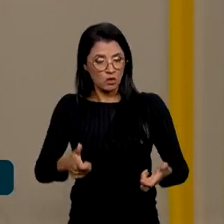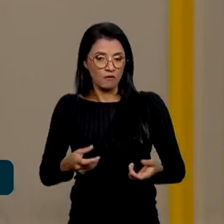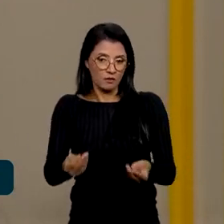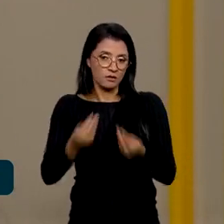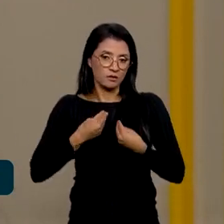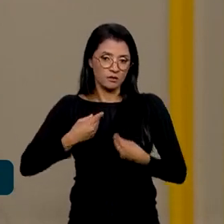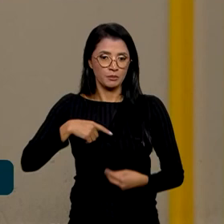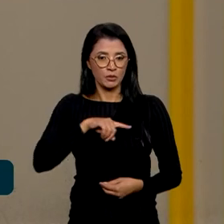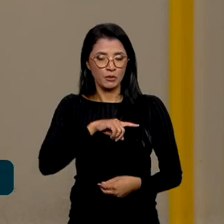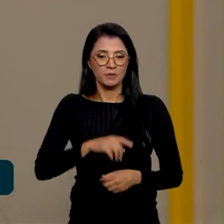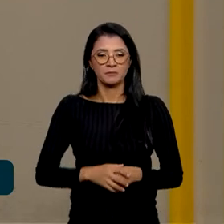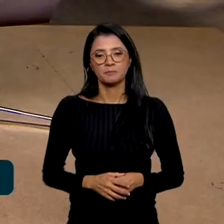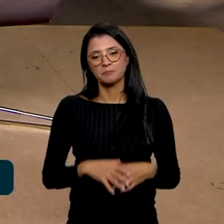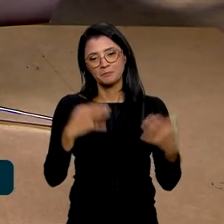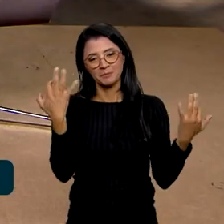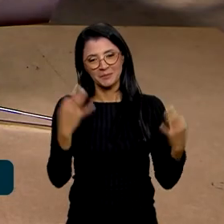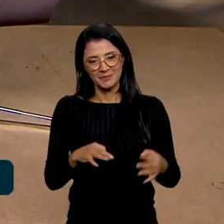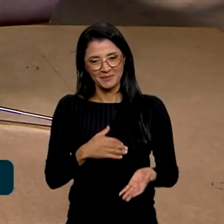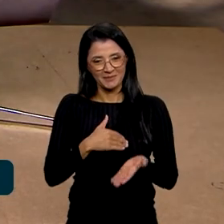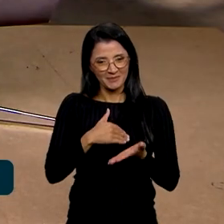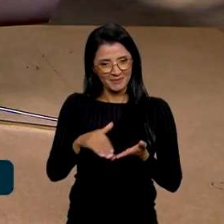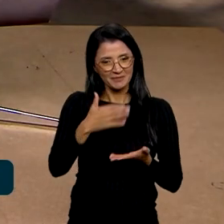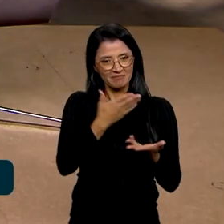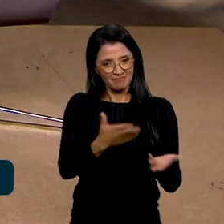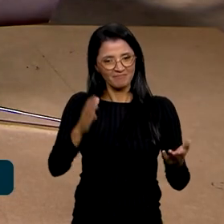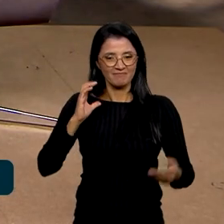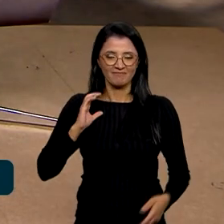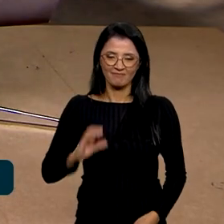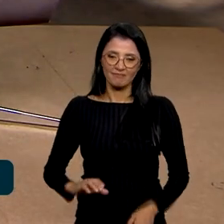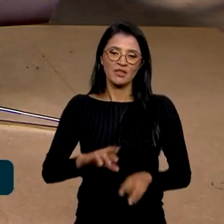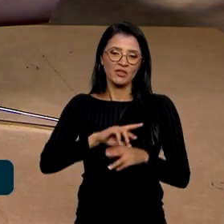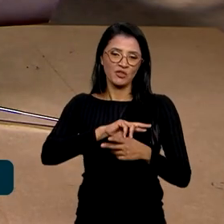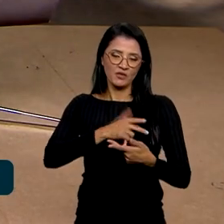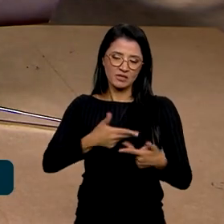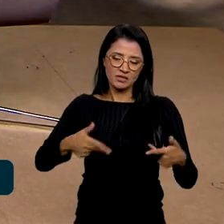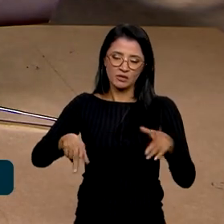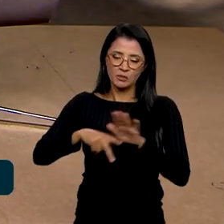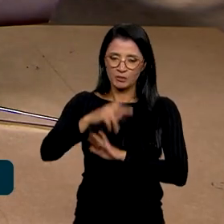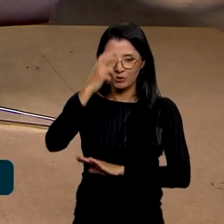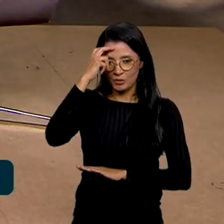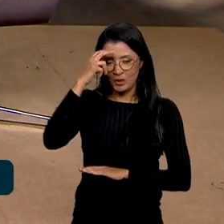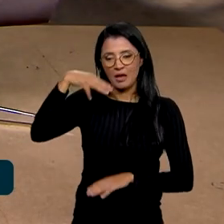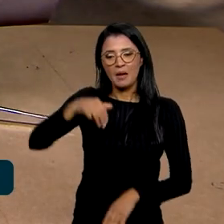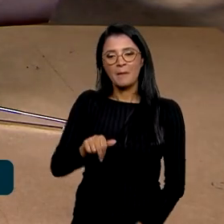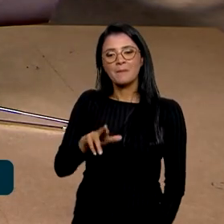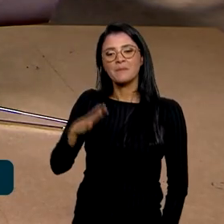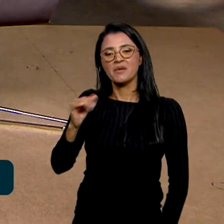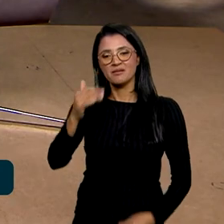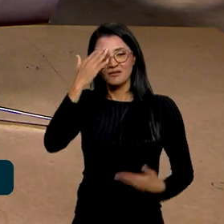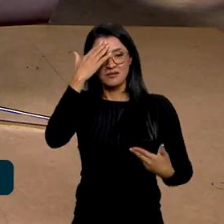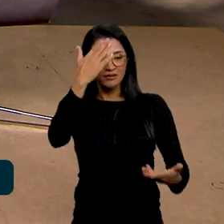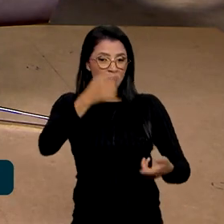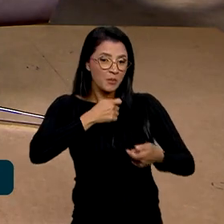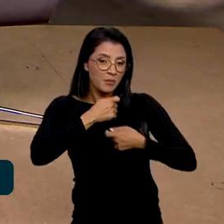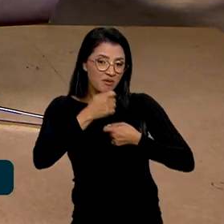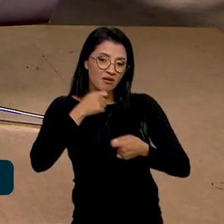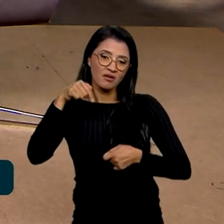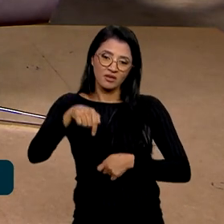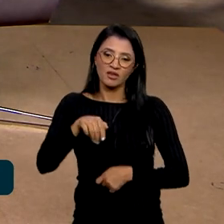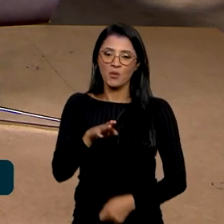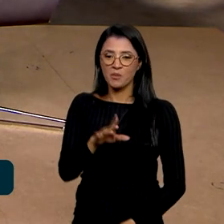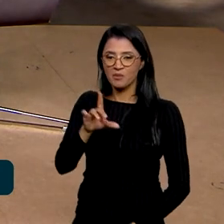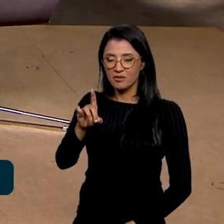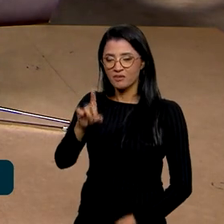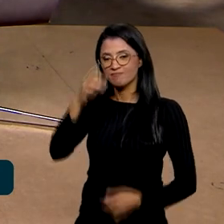trazer para a gente. Perfeito. Secretária de Cidadania e Diversidade Cultural, Márcia Rollemberg, obrigada pela entrevista ao Brasil em Dia.